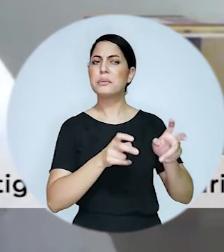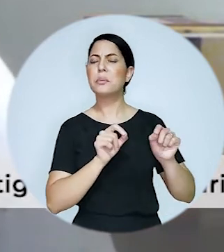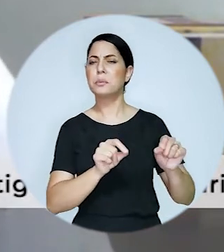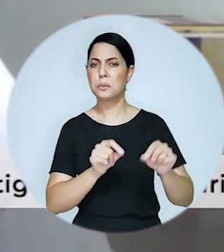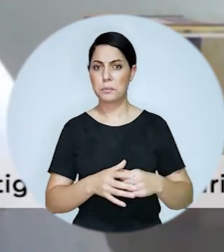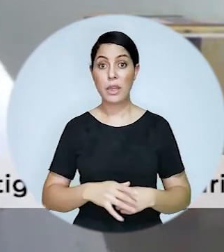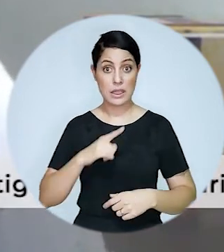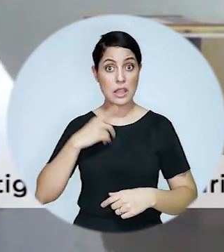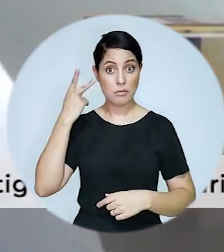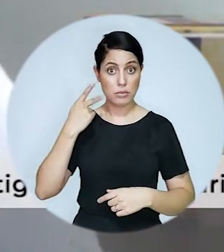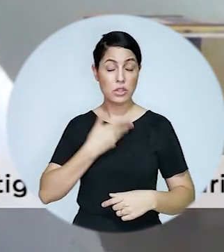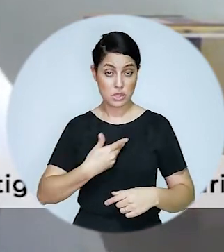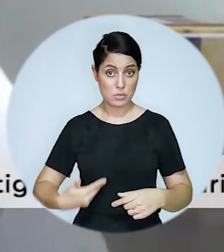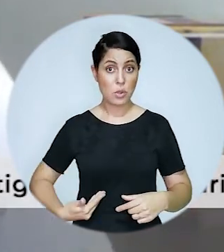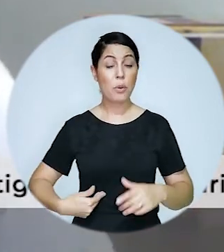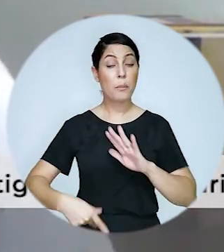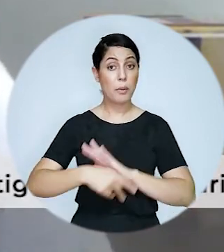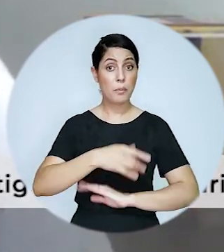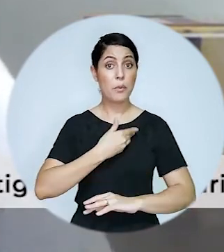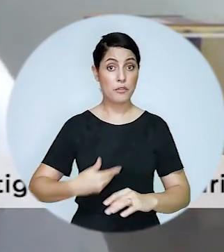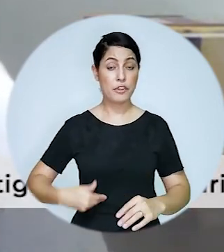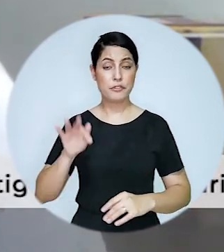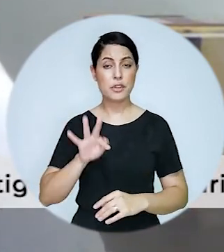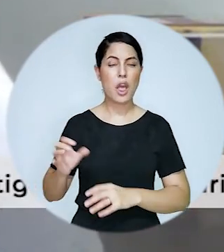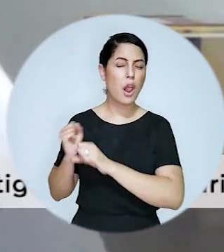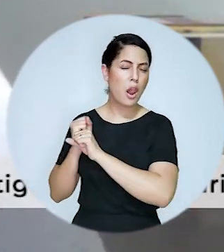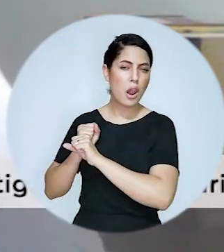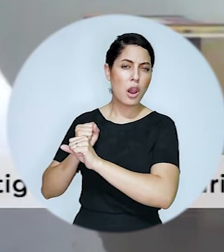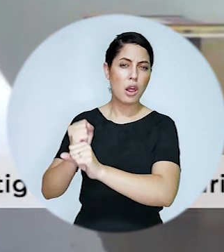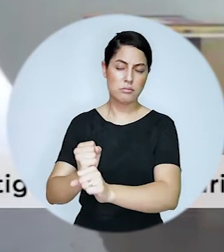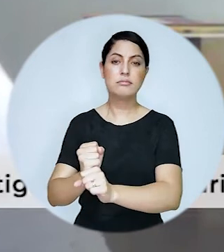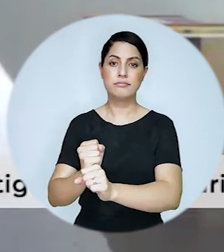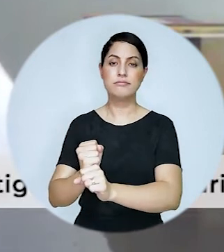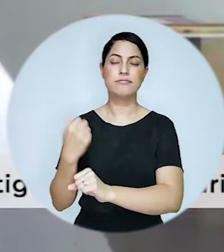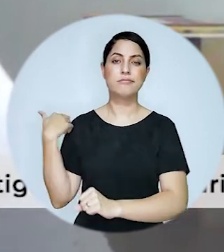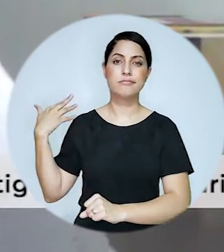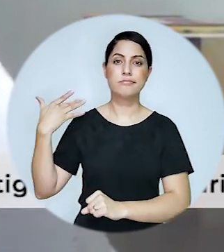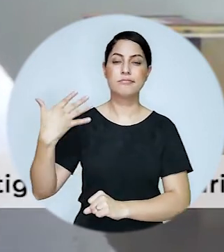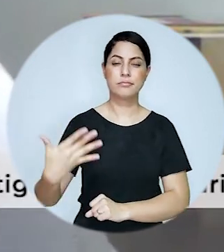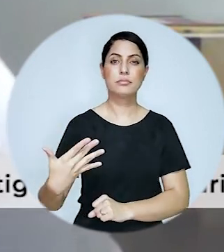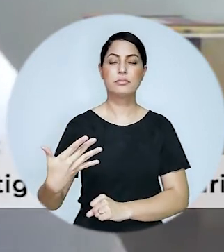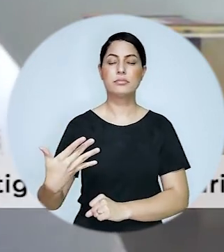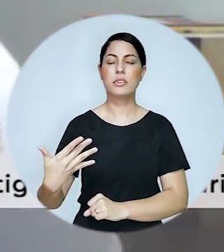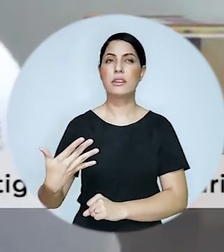as próprias políticas públicas implementadas pelo governo nos últimos anos elas vêm muito